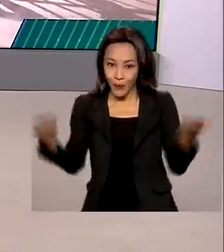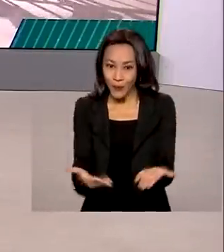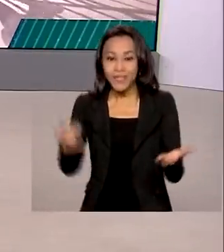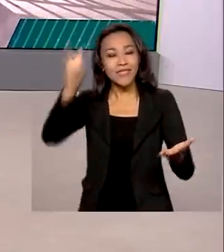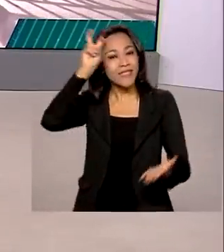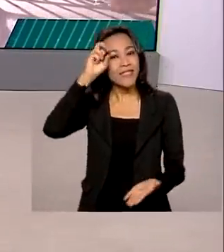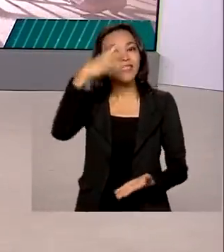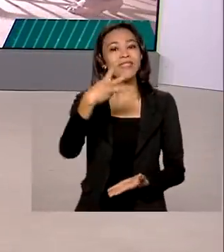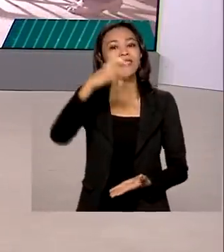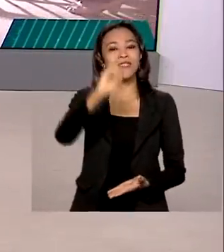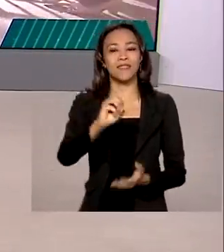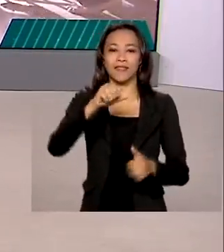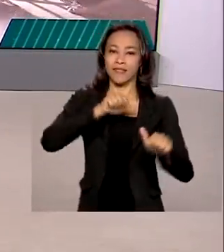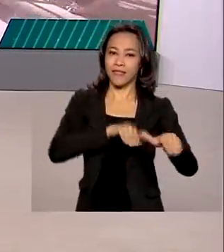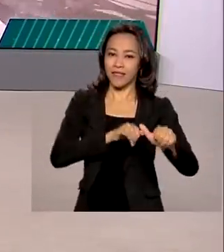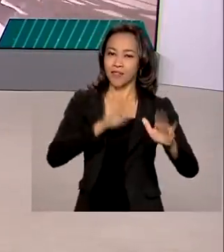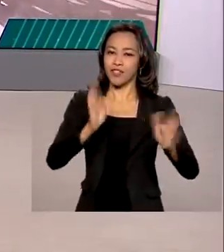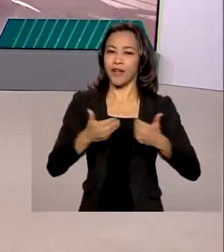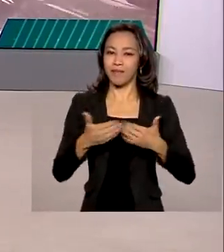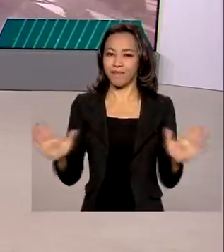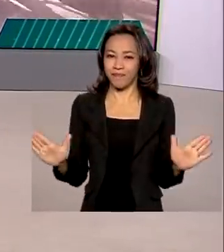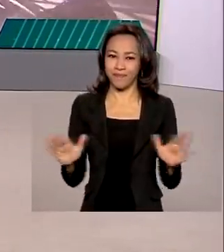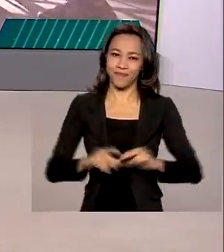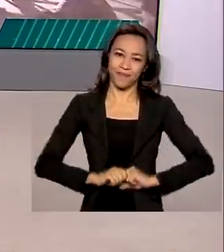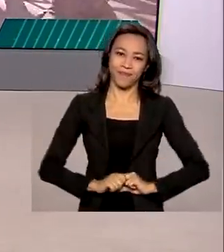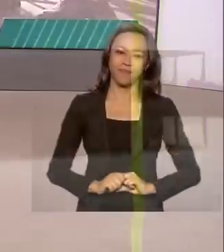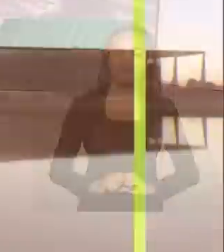-feira, 30 de setembro, já está no ar.